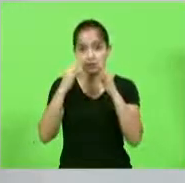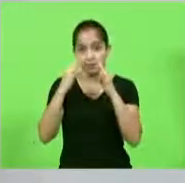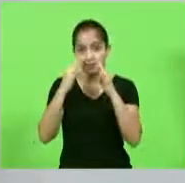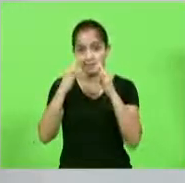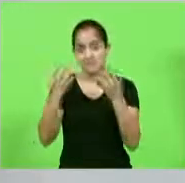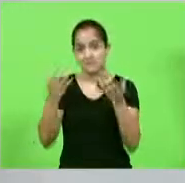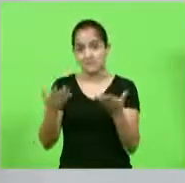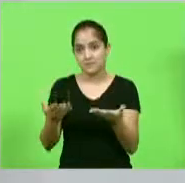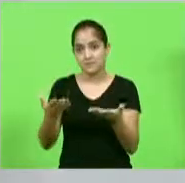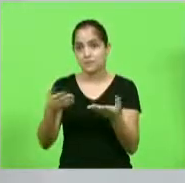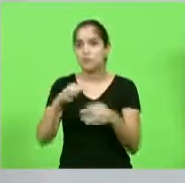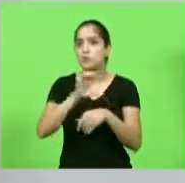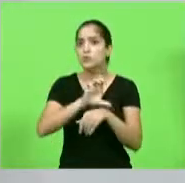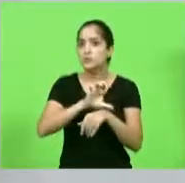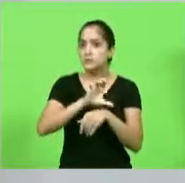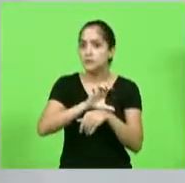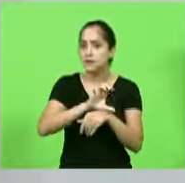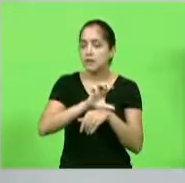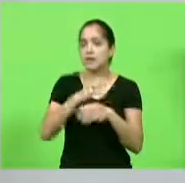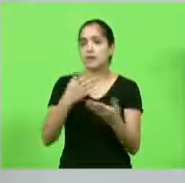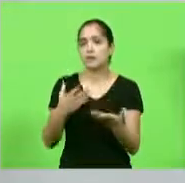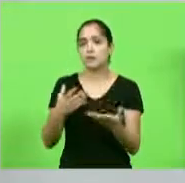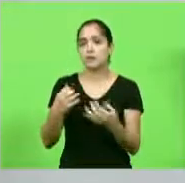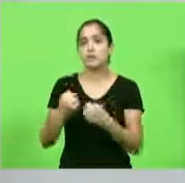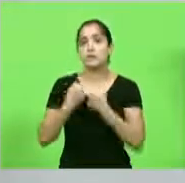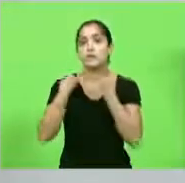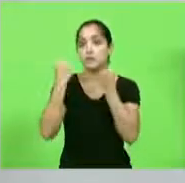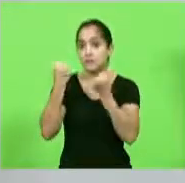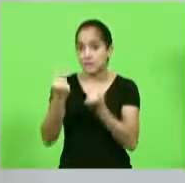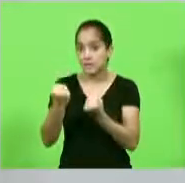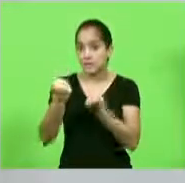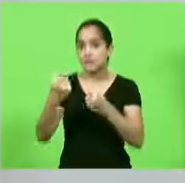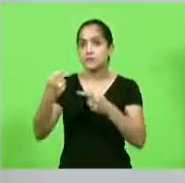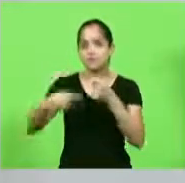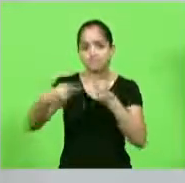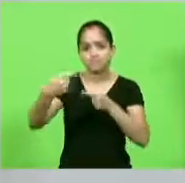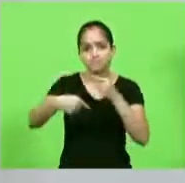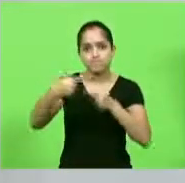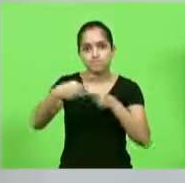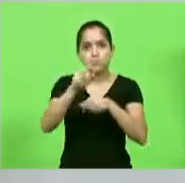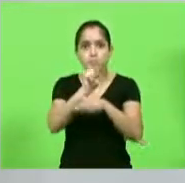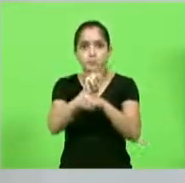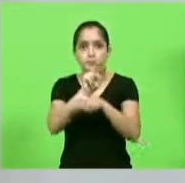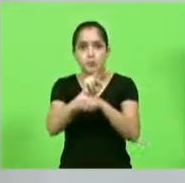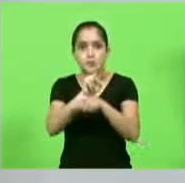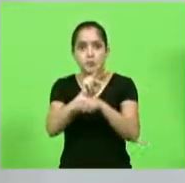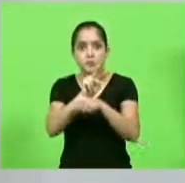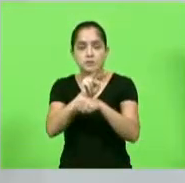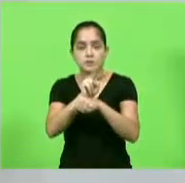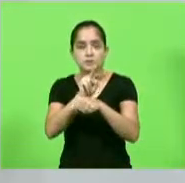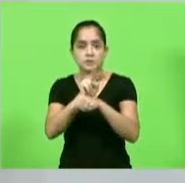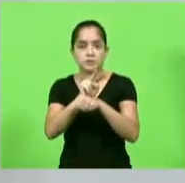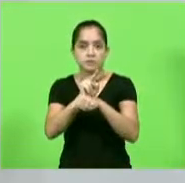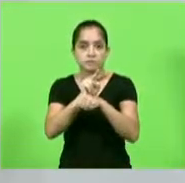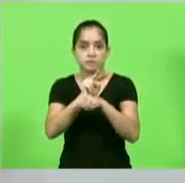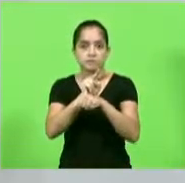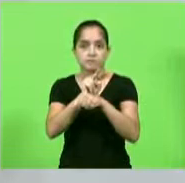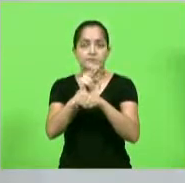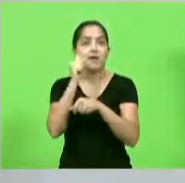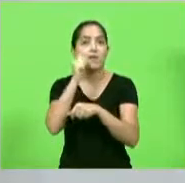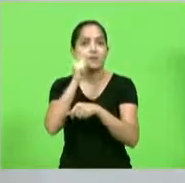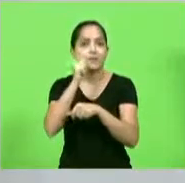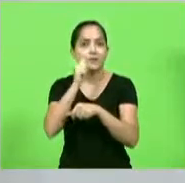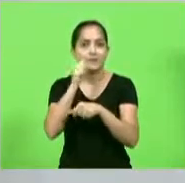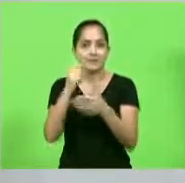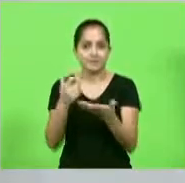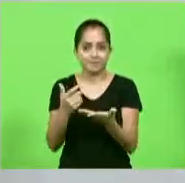para que o Estado fortaleça a política de proteção à mulher em Santa Catarina e eu falo isso